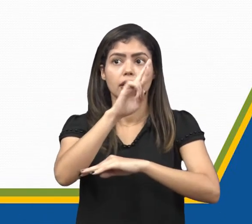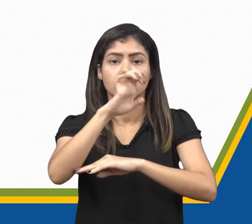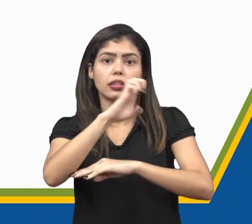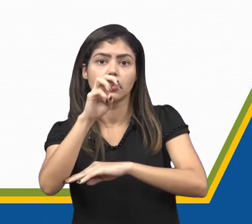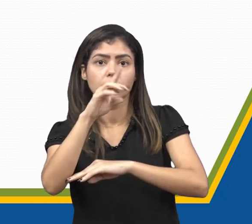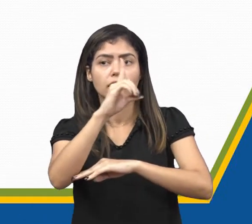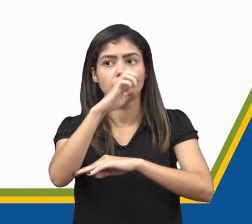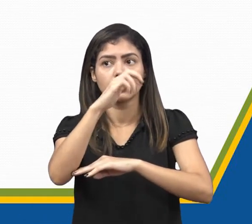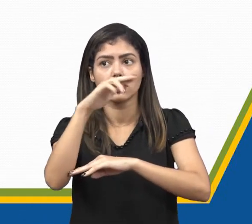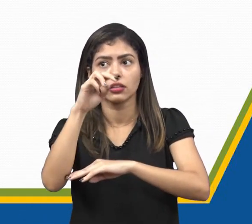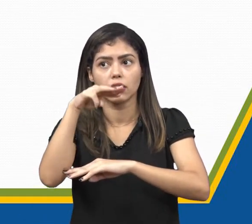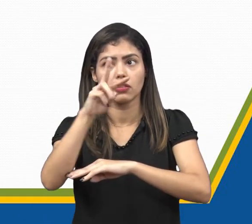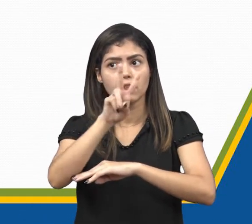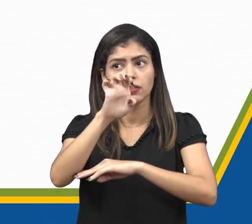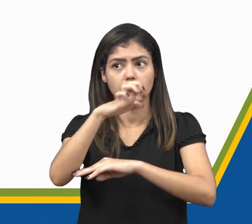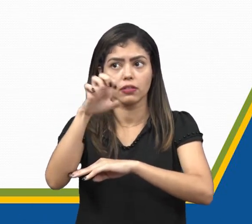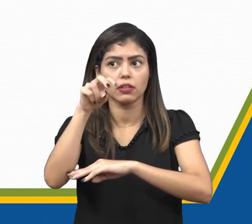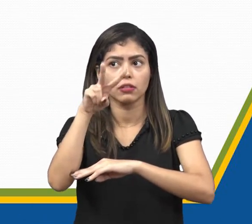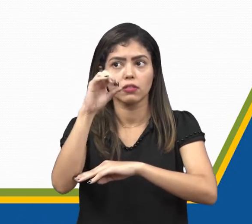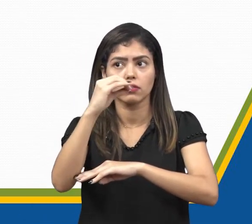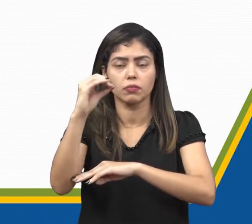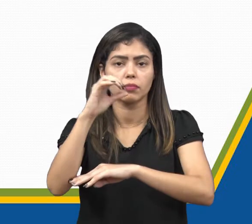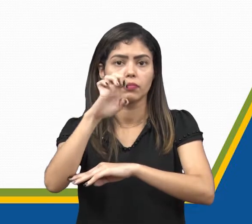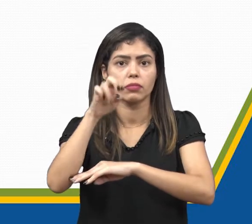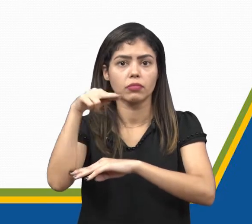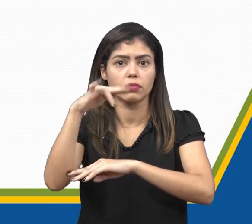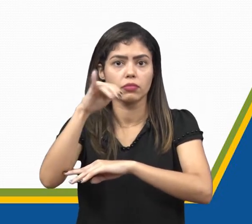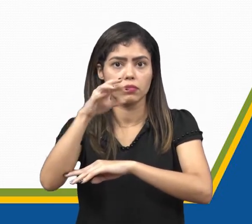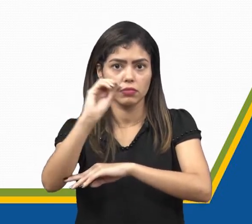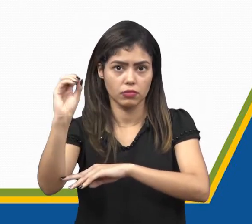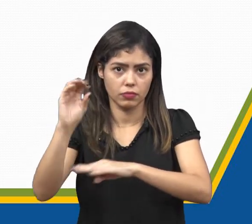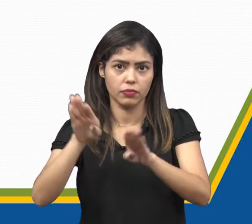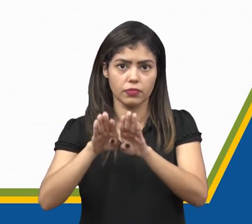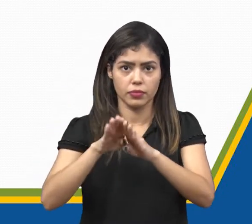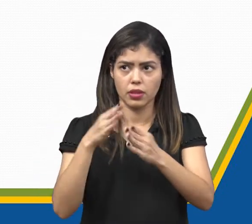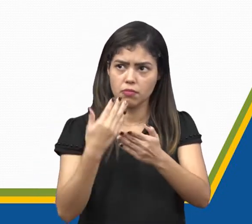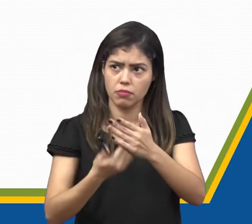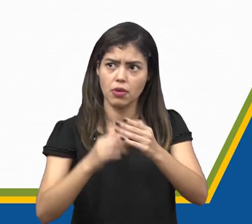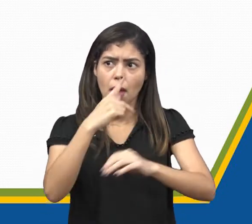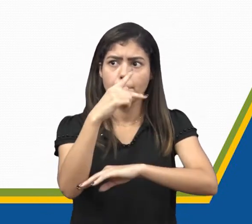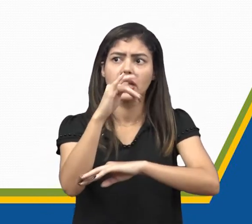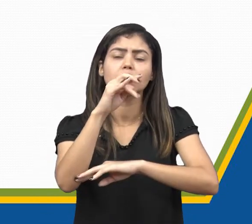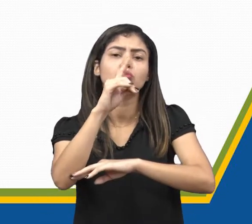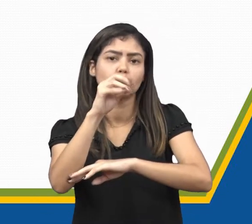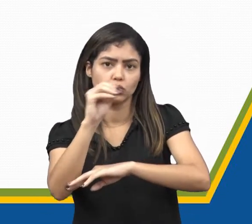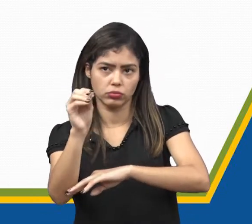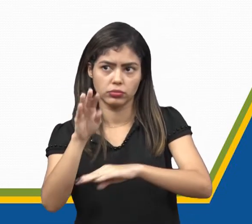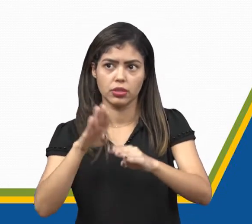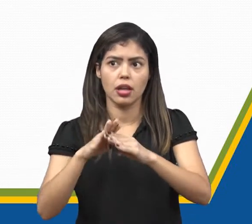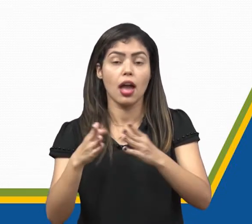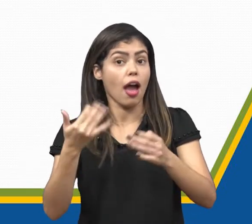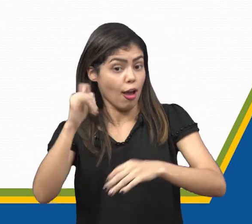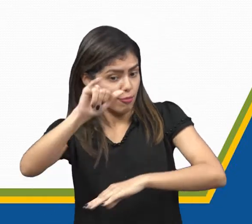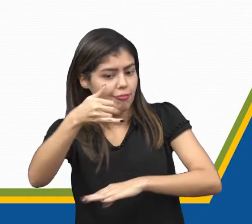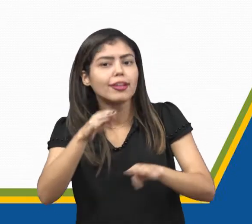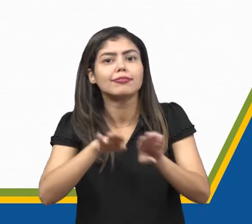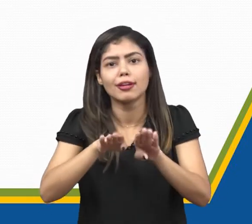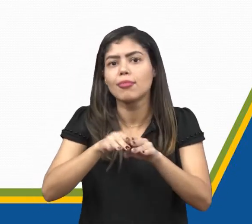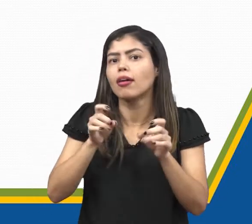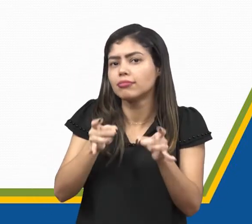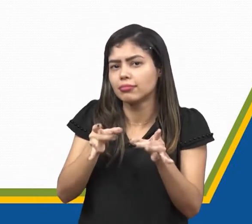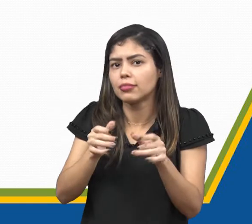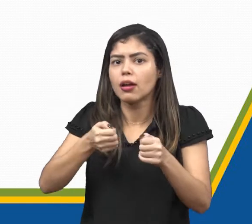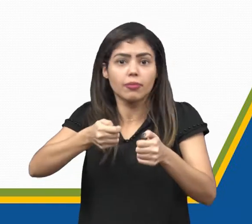deem, veem, vou, enjou e perdou. Aqui eu aproveito para dar uma dica bem legal e até um pouco